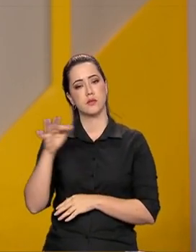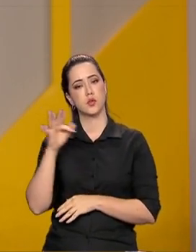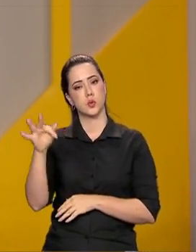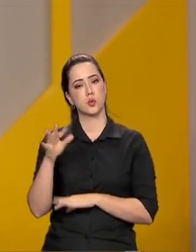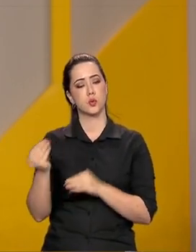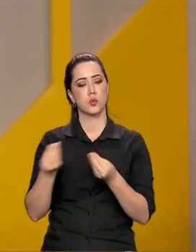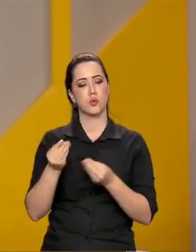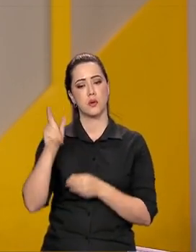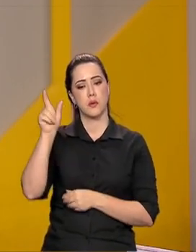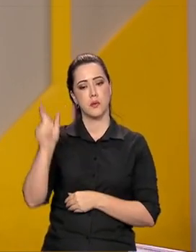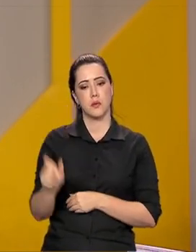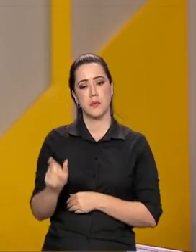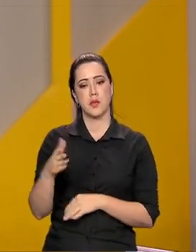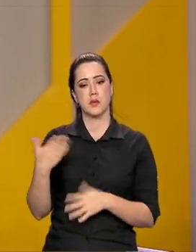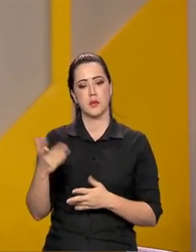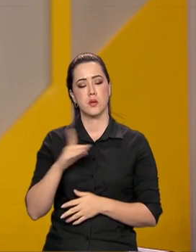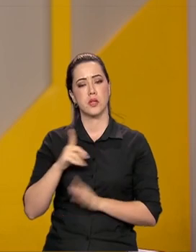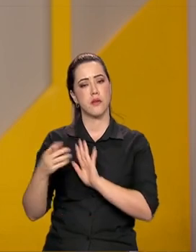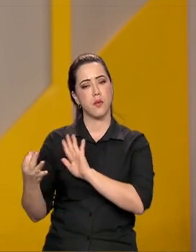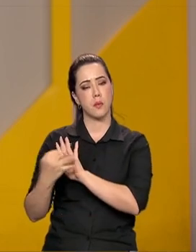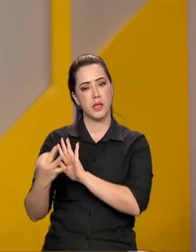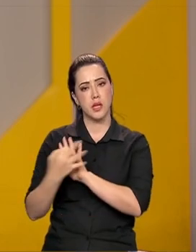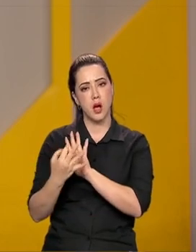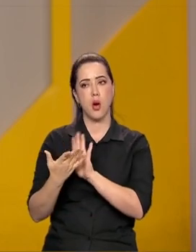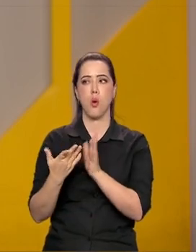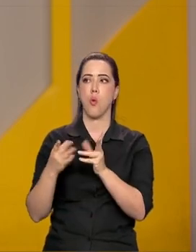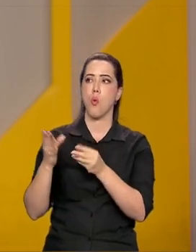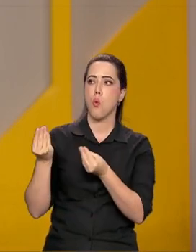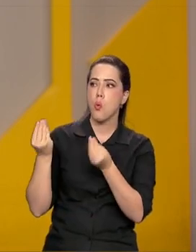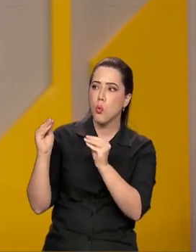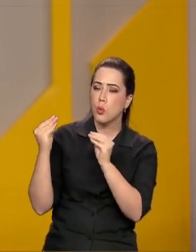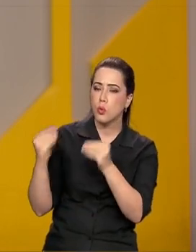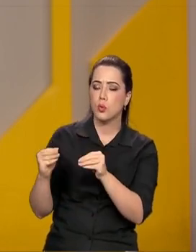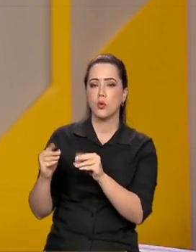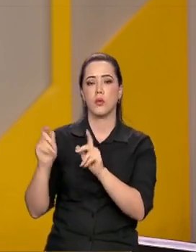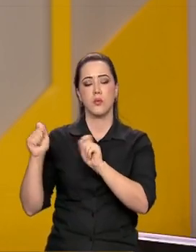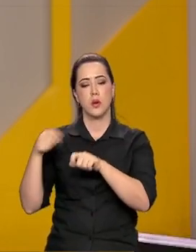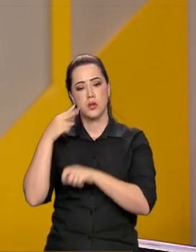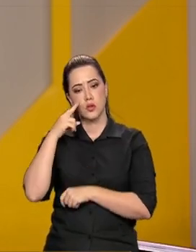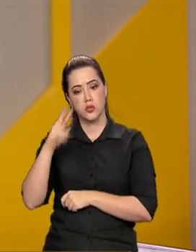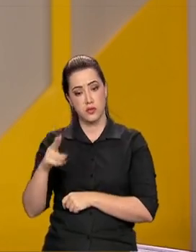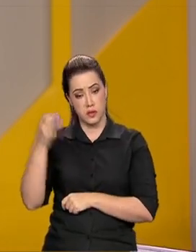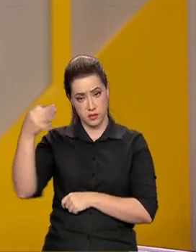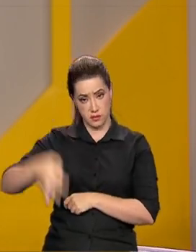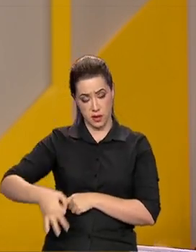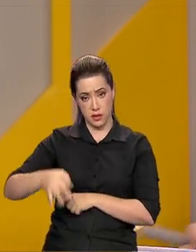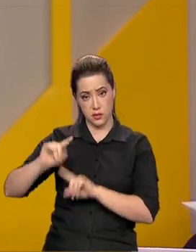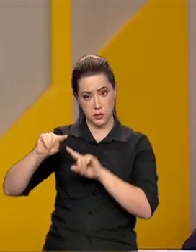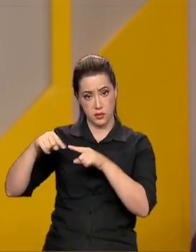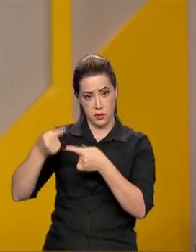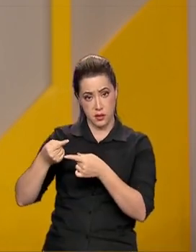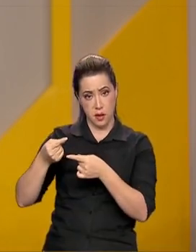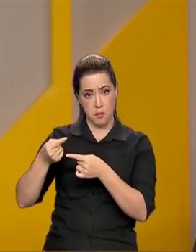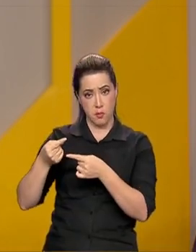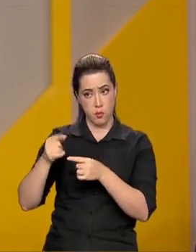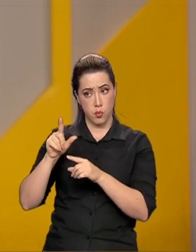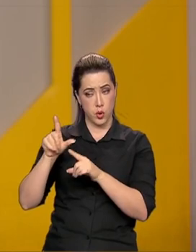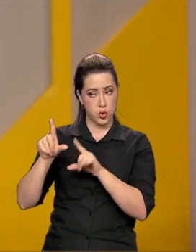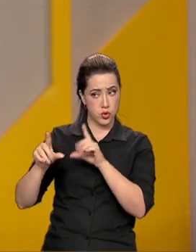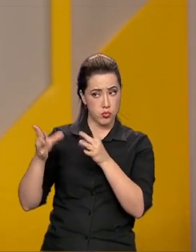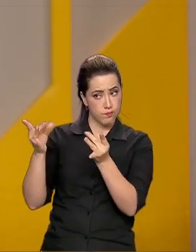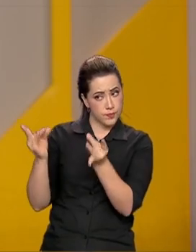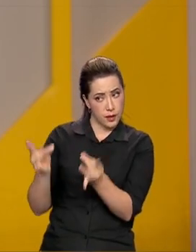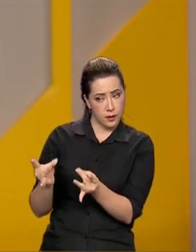teve lá registrada a sua opinião, sua sugestão? Vai poder ver isso na prática, depois de um filtro feito pelo governo?